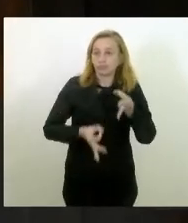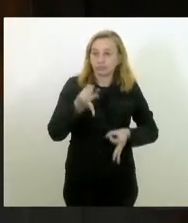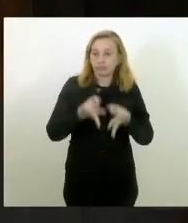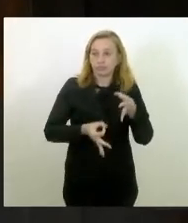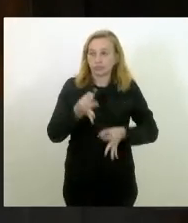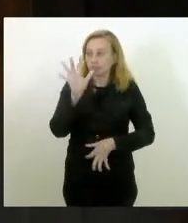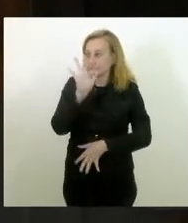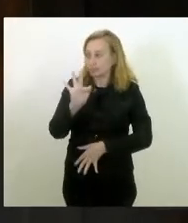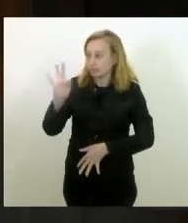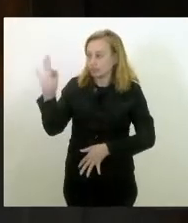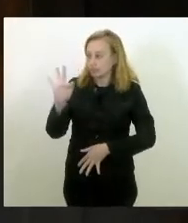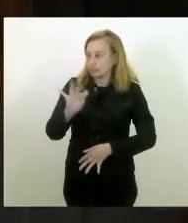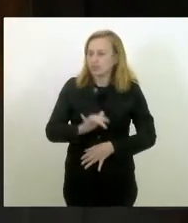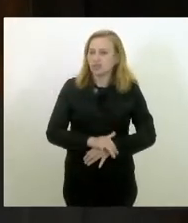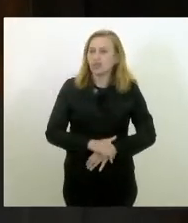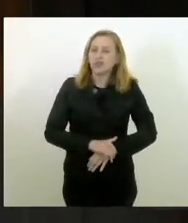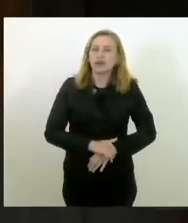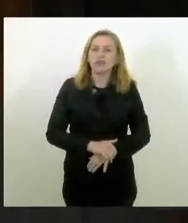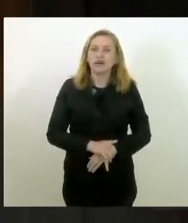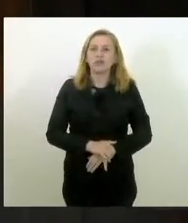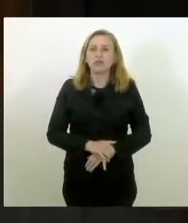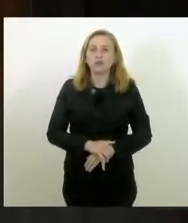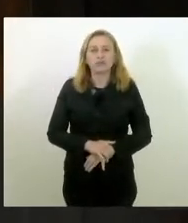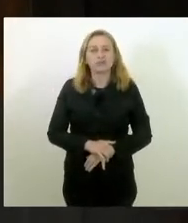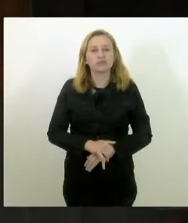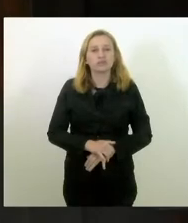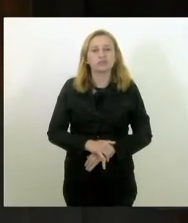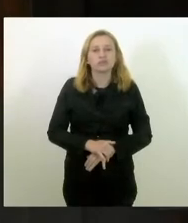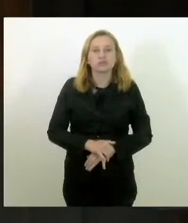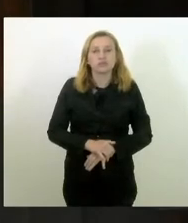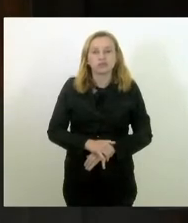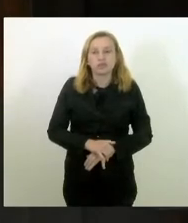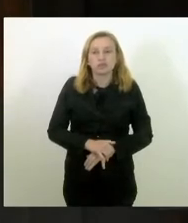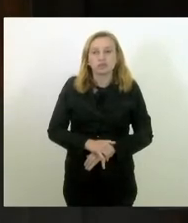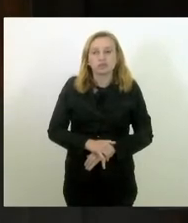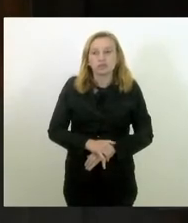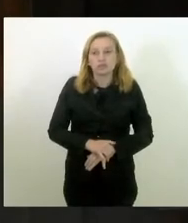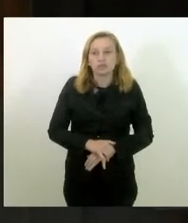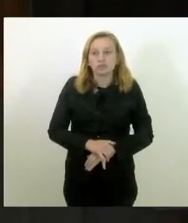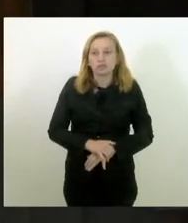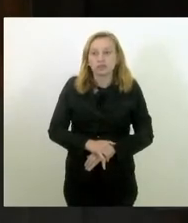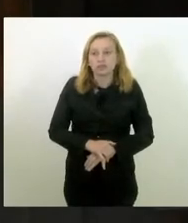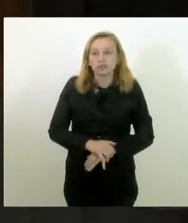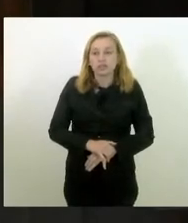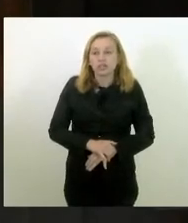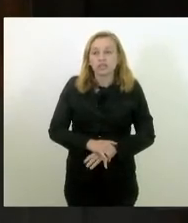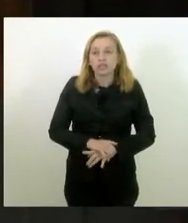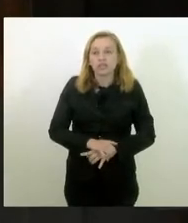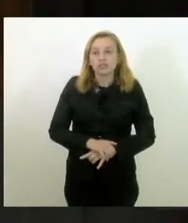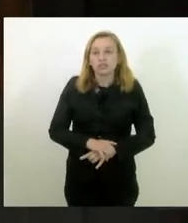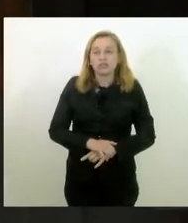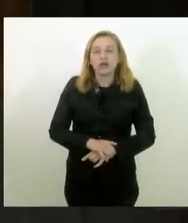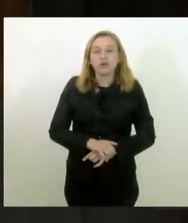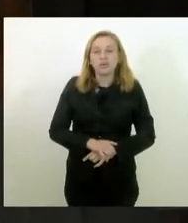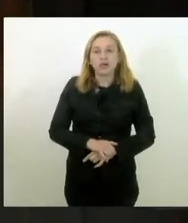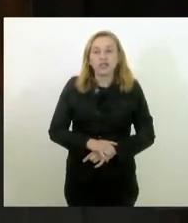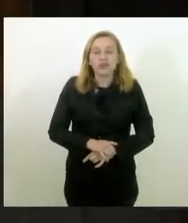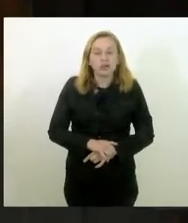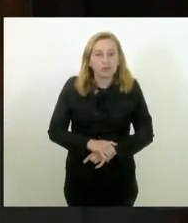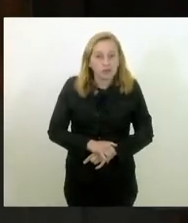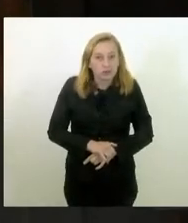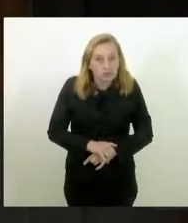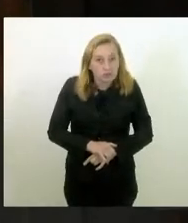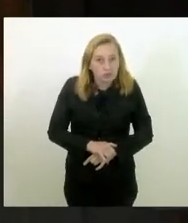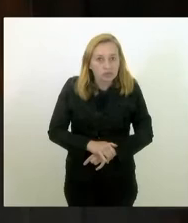que isso seja aqui ressaltado, dada a sua magnitude. Nesse caso aqui, o que a gente propõe é que se institua um